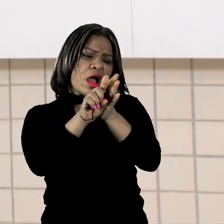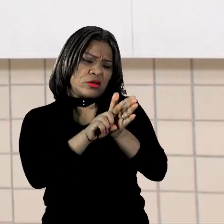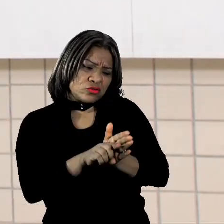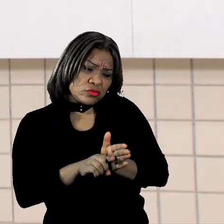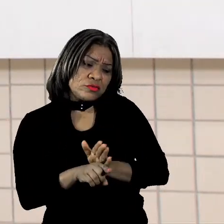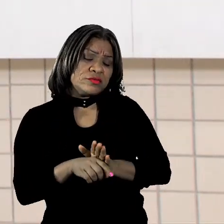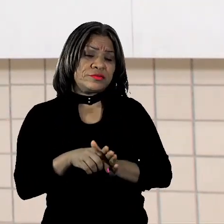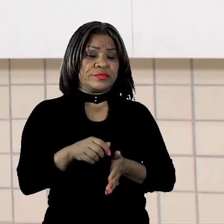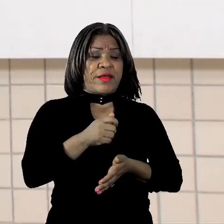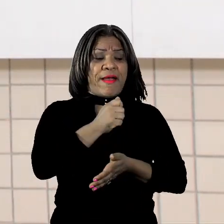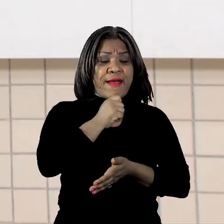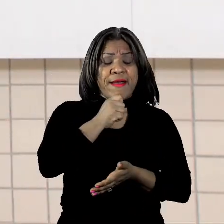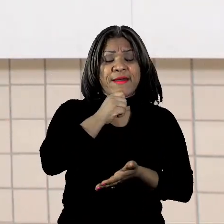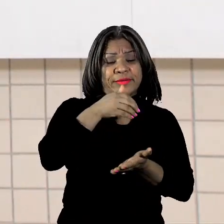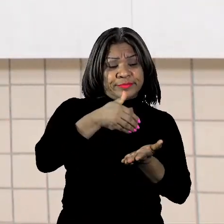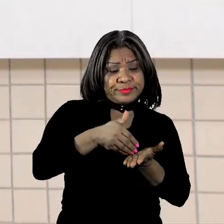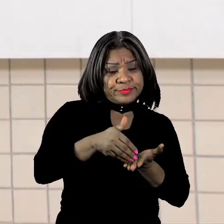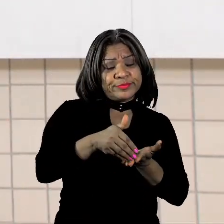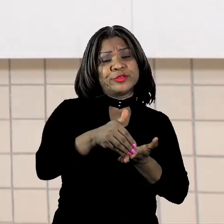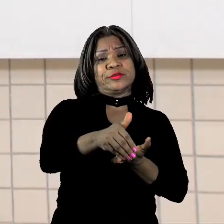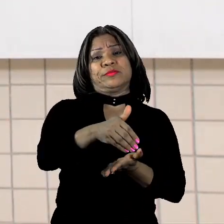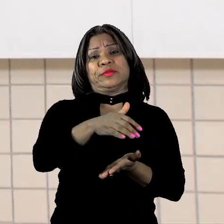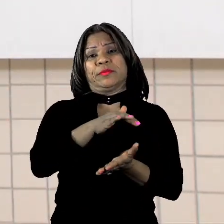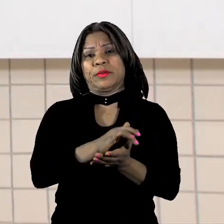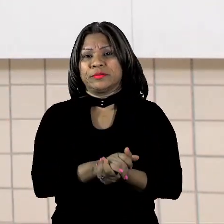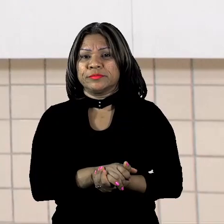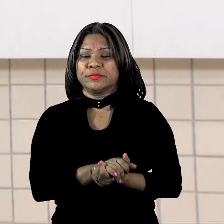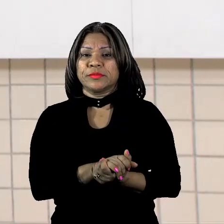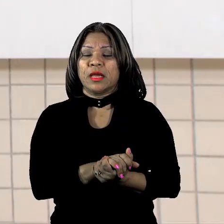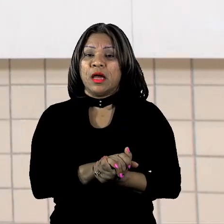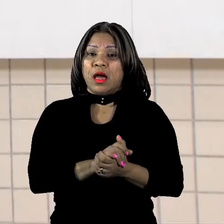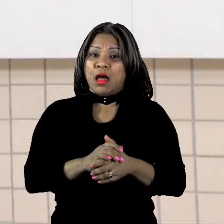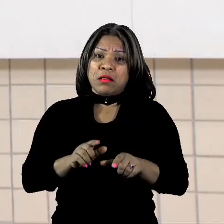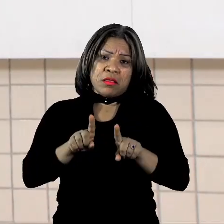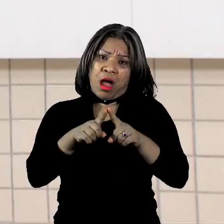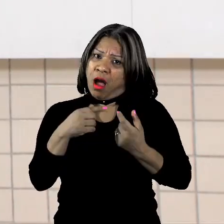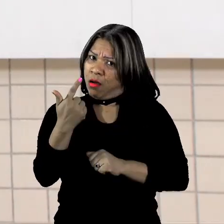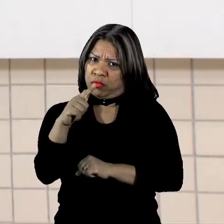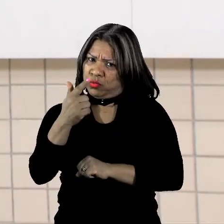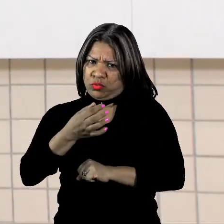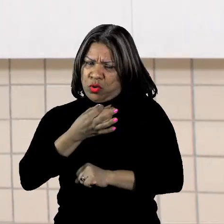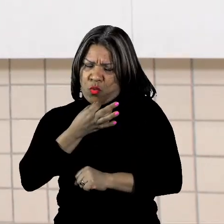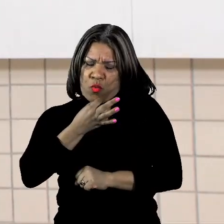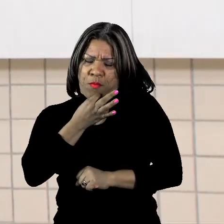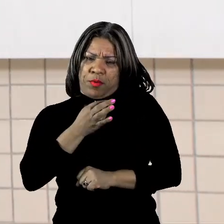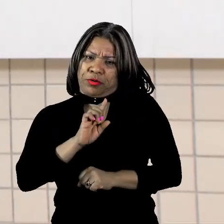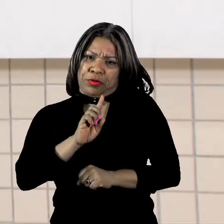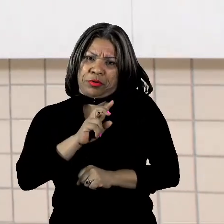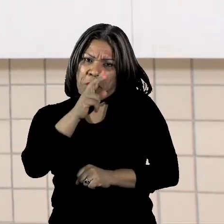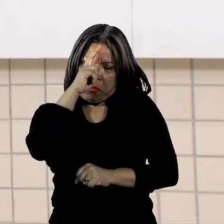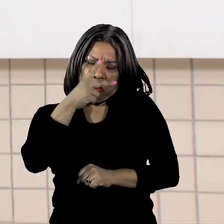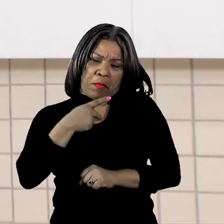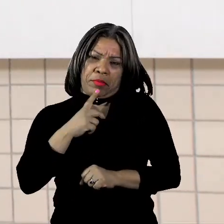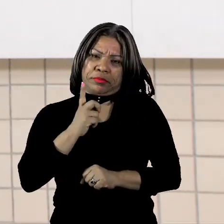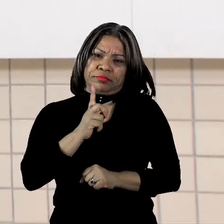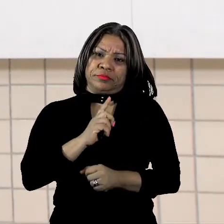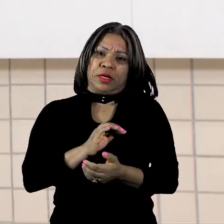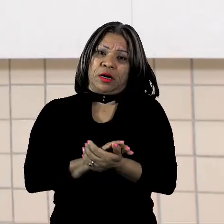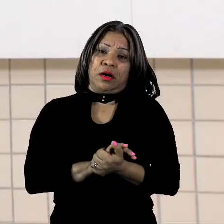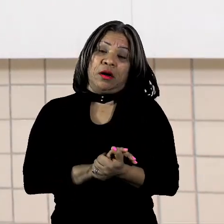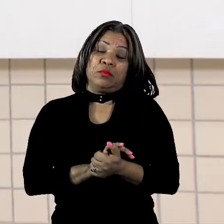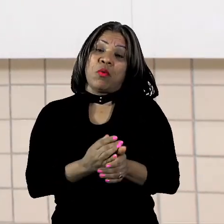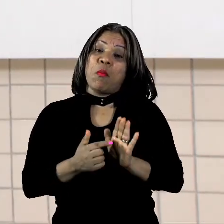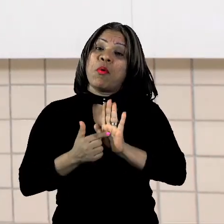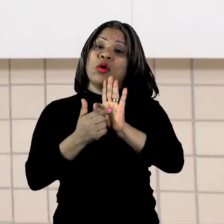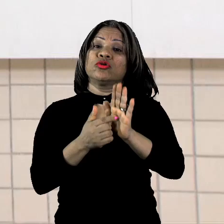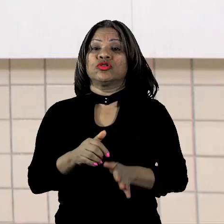Não, ele falou que as investigações estão em andamento. Ele não deu a opinião dele. Aí é um traço da impessoalidade